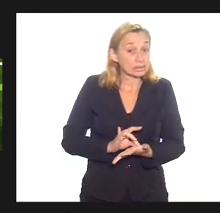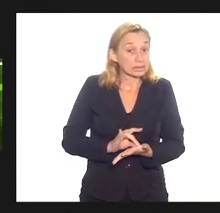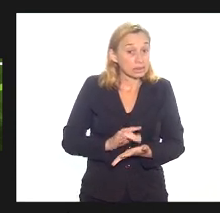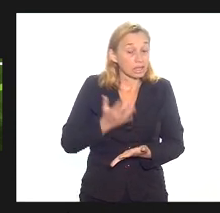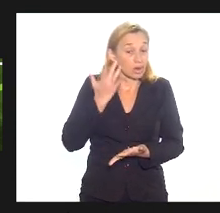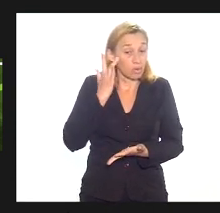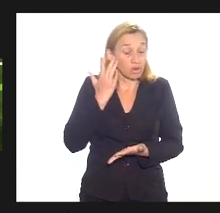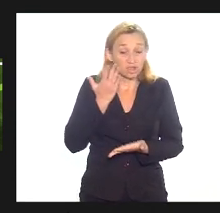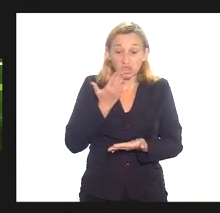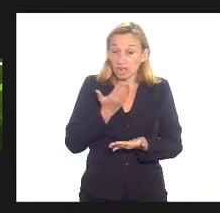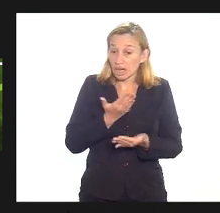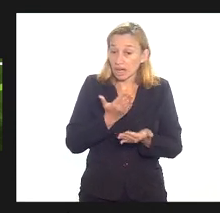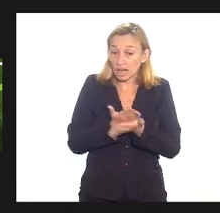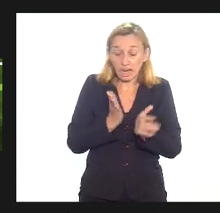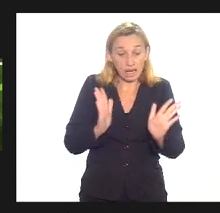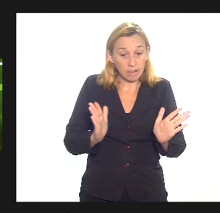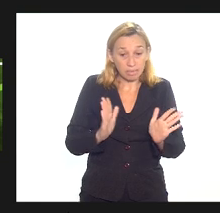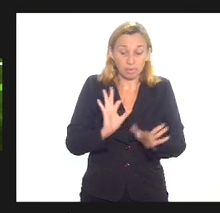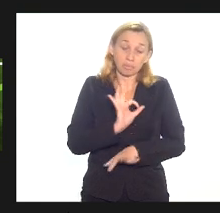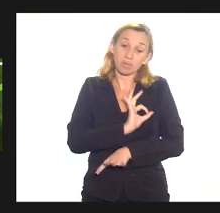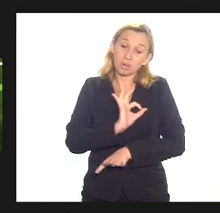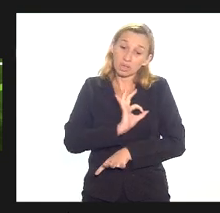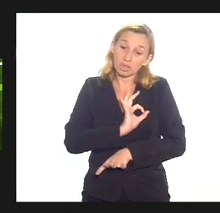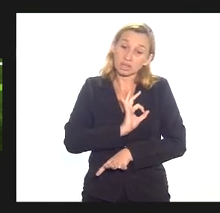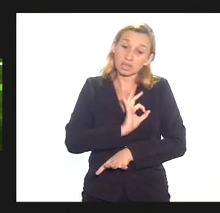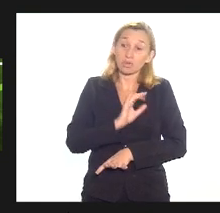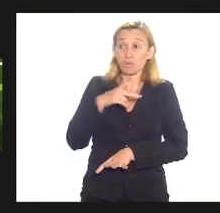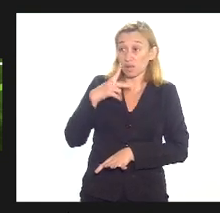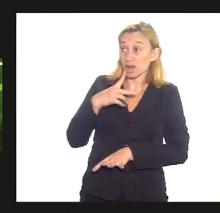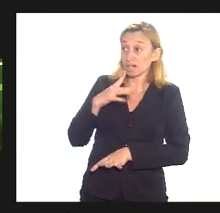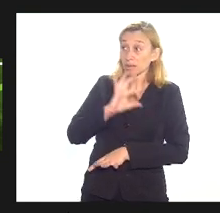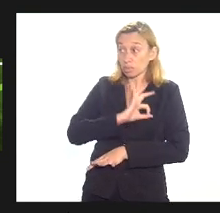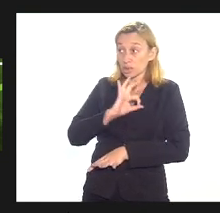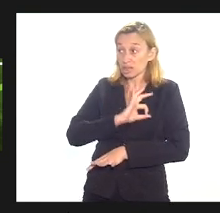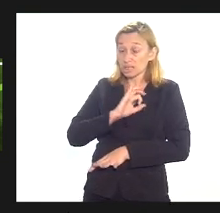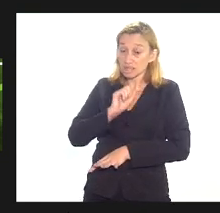polícias por exemplo eu vou falar da polícia civil por exemplo porque eu tenho mais conhecimento de causa